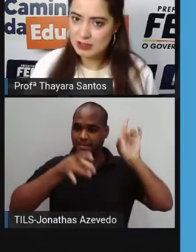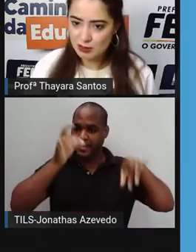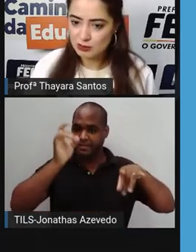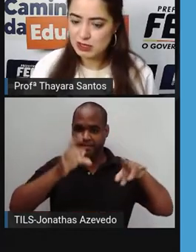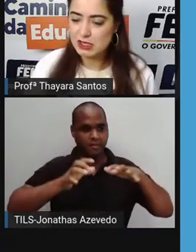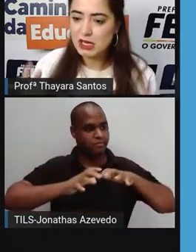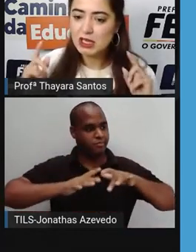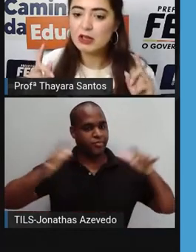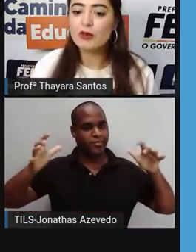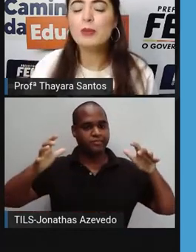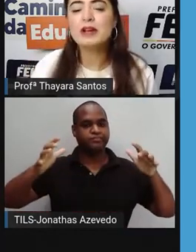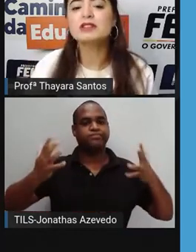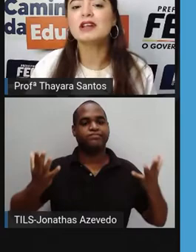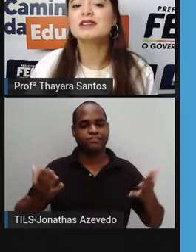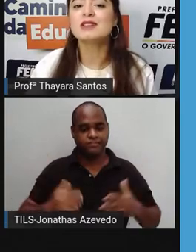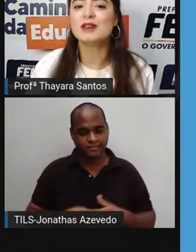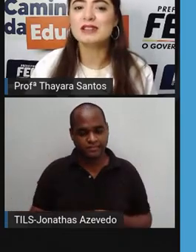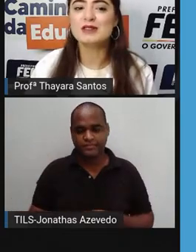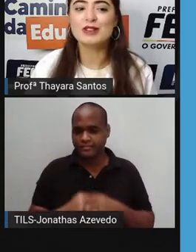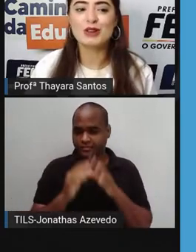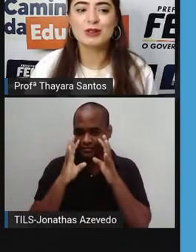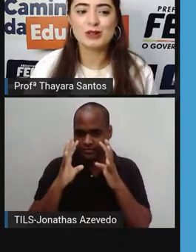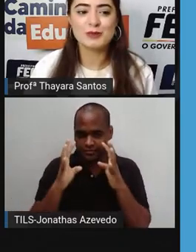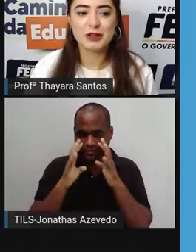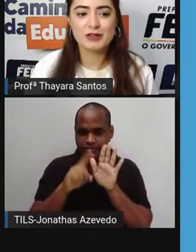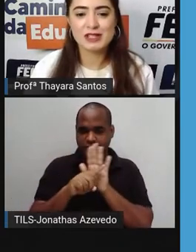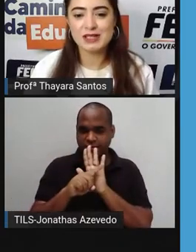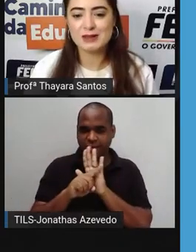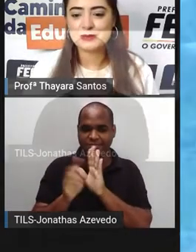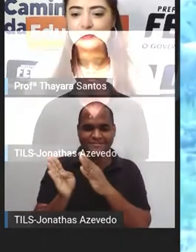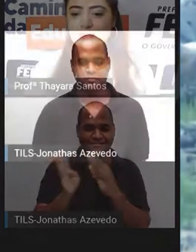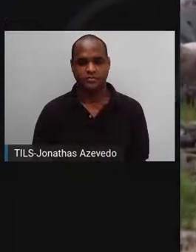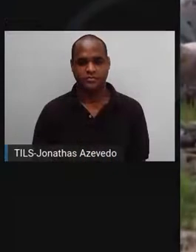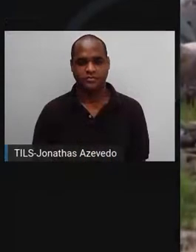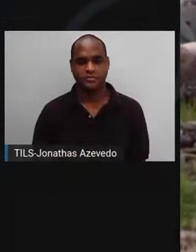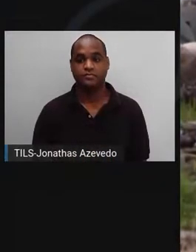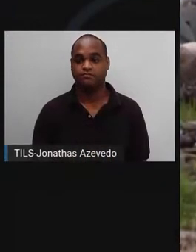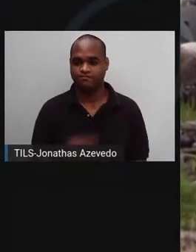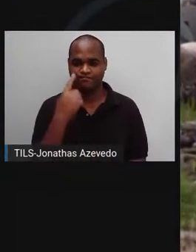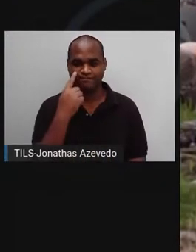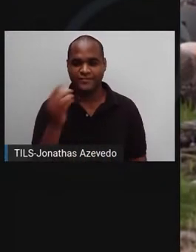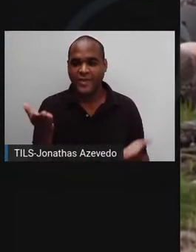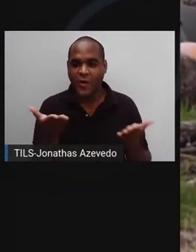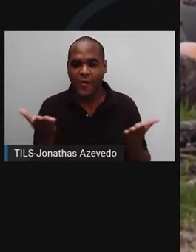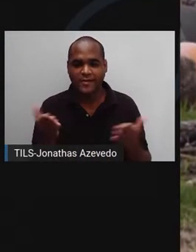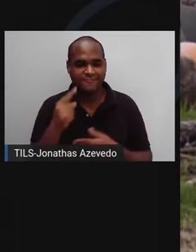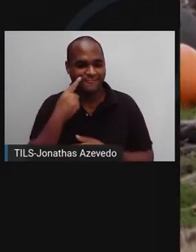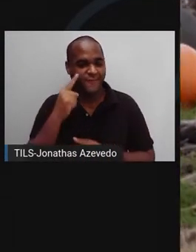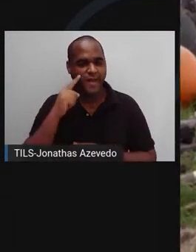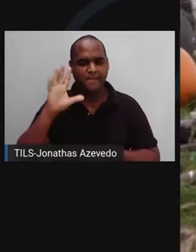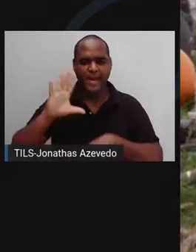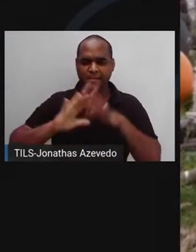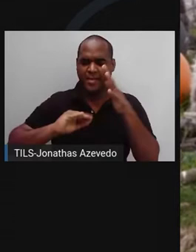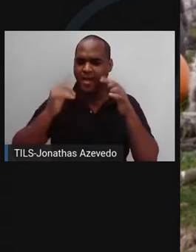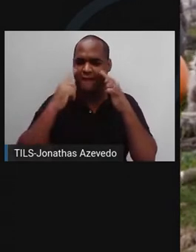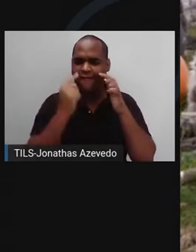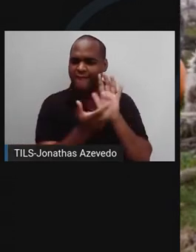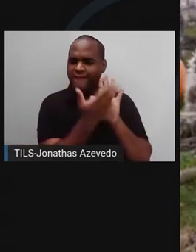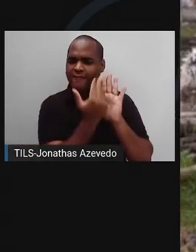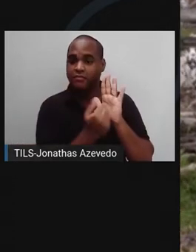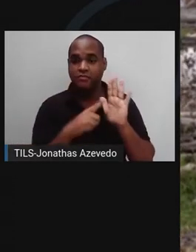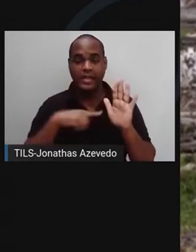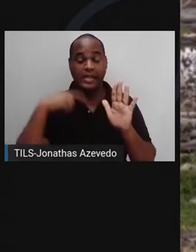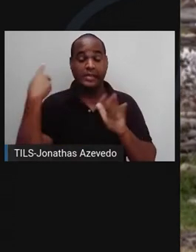ter no final das contas. Então, vamos prestar atenção aí nesse vídeo que eu trouxe para vocês. Mas agora vamos ver imagens chocantes de uma outra